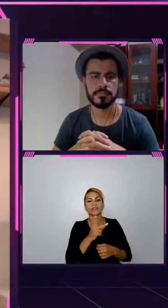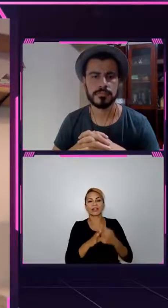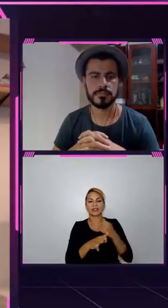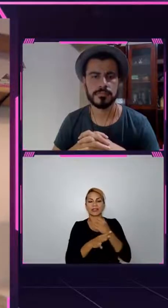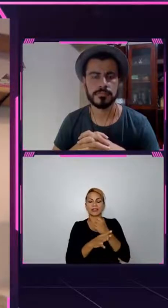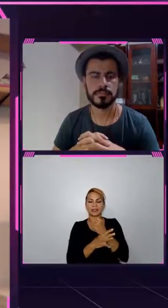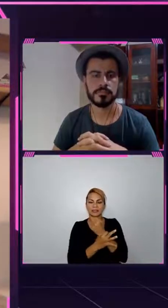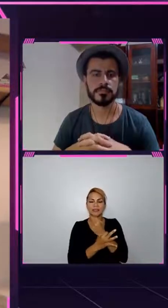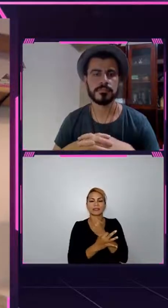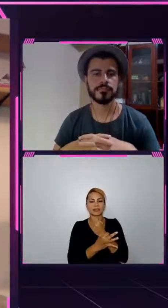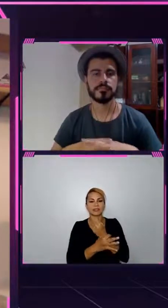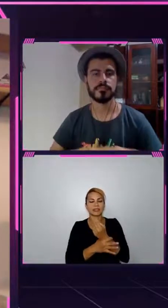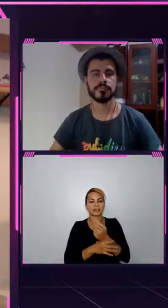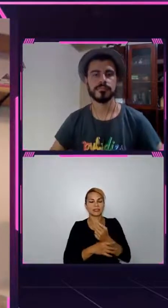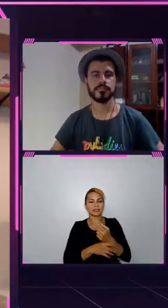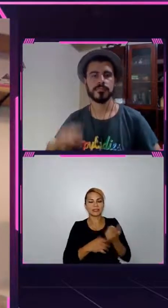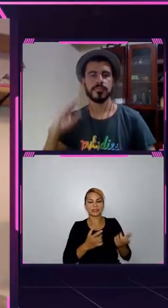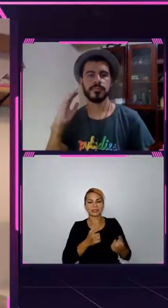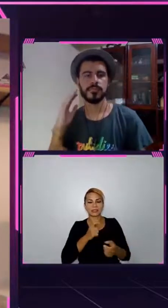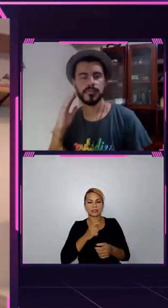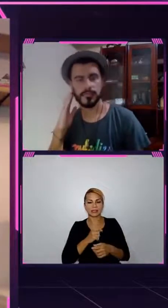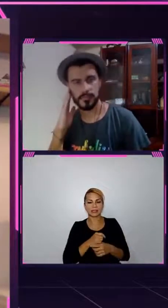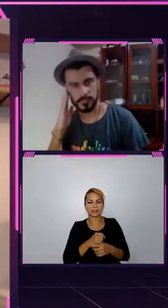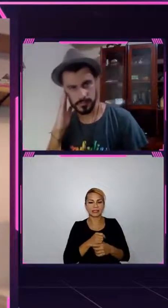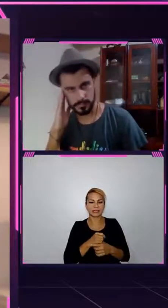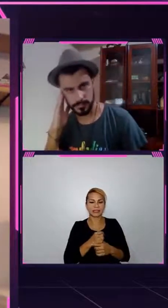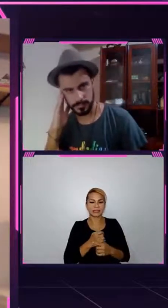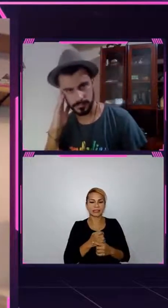fico puta porque, tipo, caramba, eu queria discutir em português.